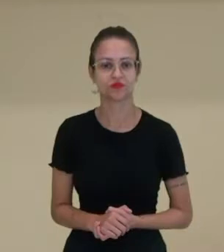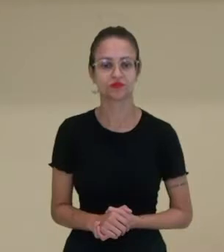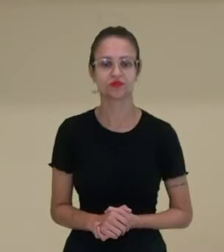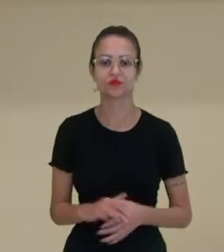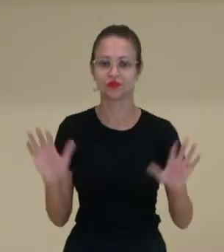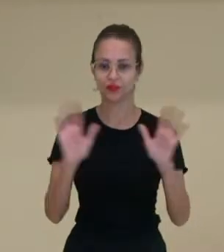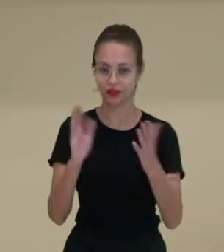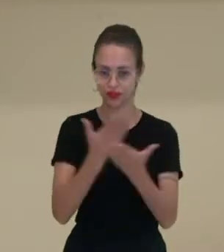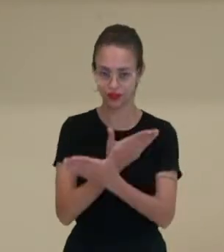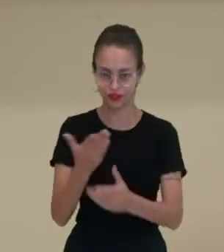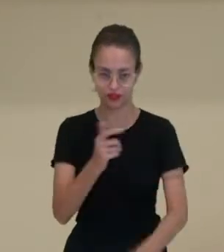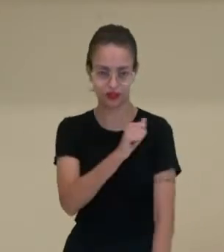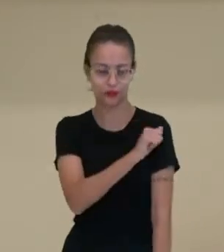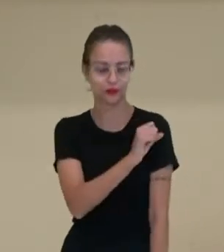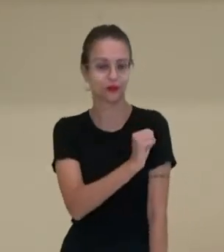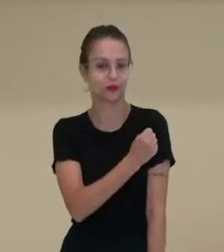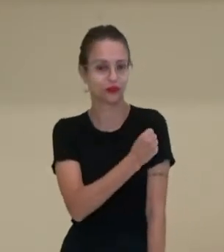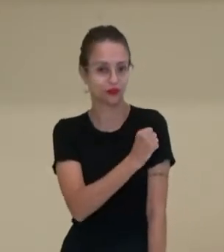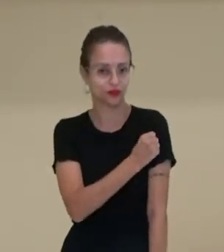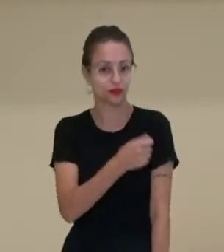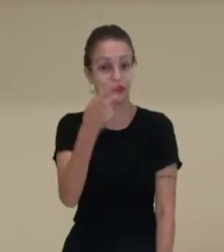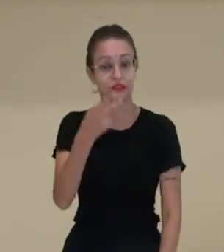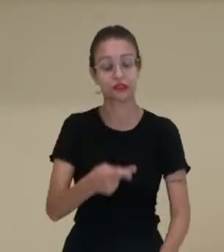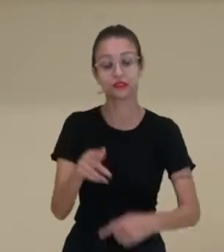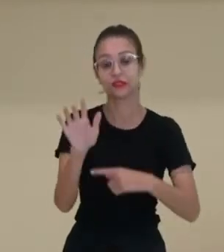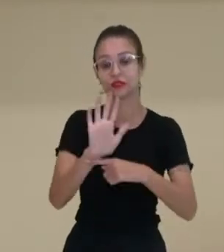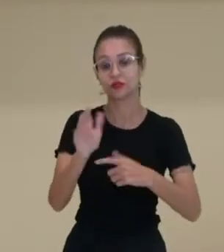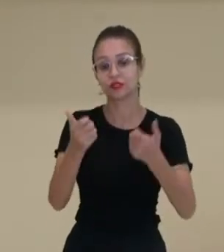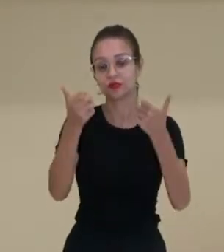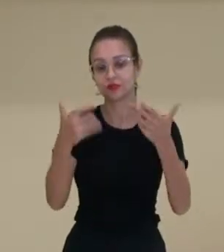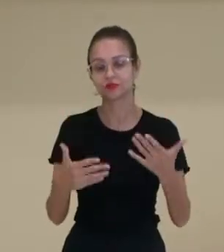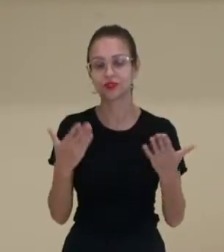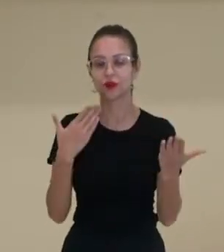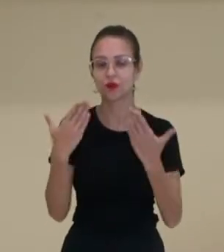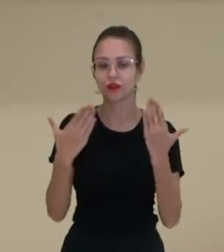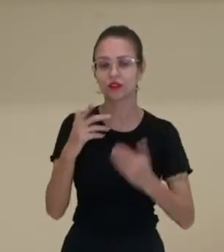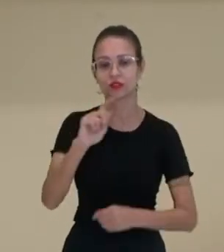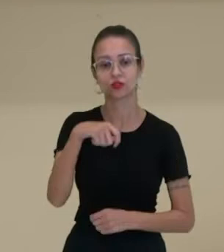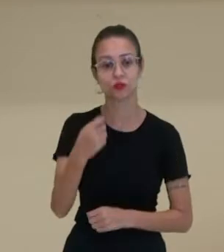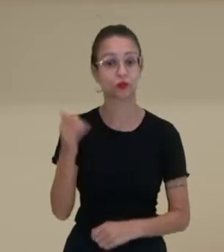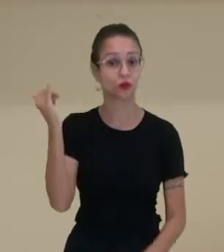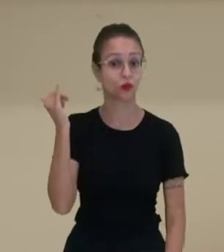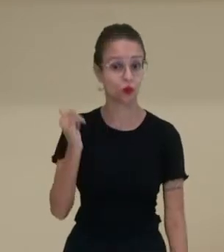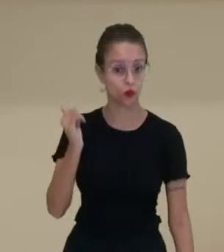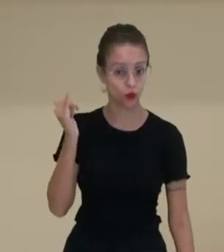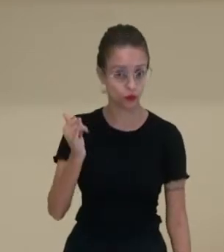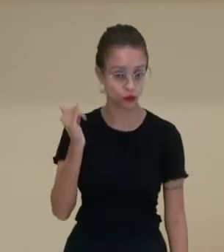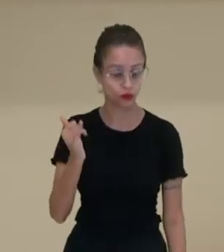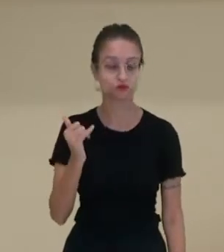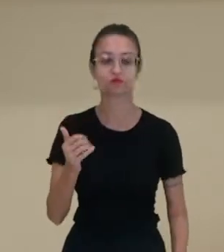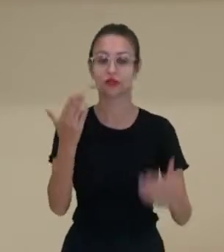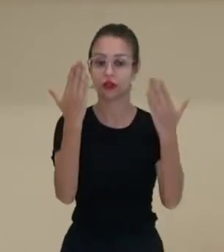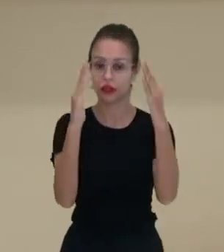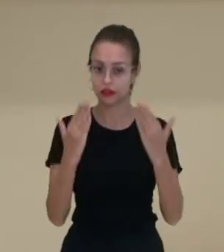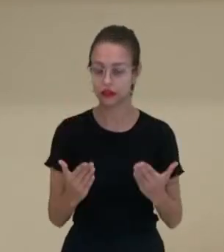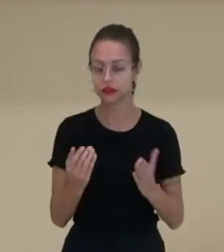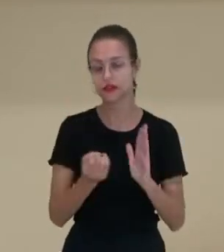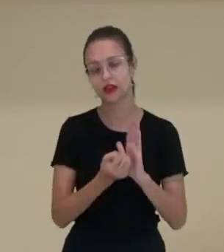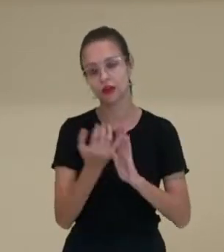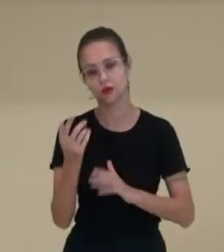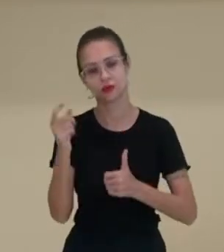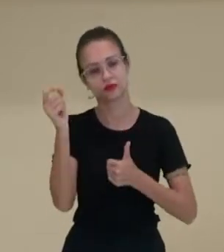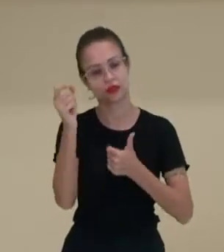Olá, estudantes do oitavo ano. Nesse vídeo vamos conversar um pouquinho sobre contos. Vamos analisar alguns dos